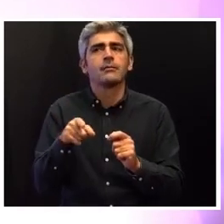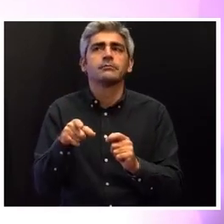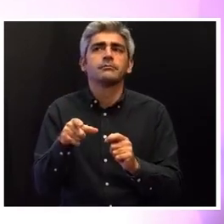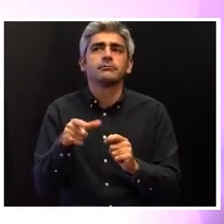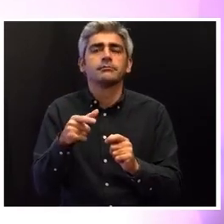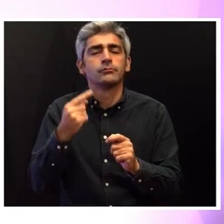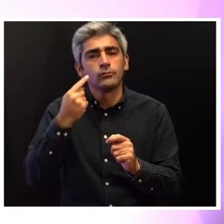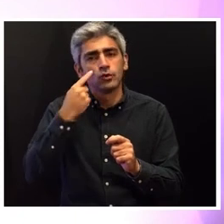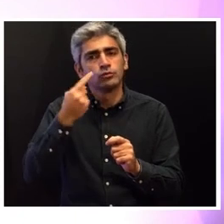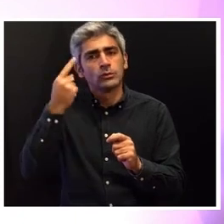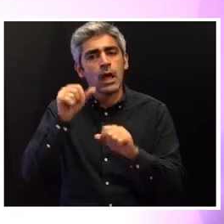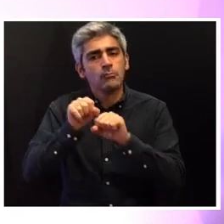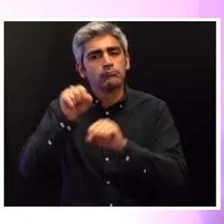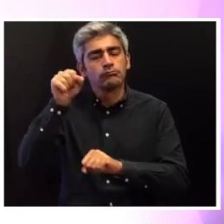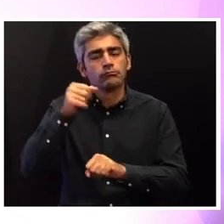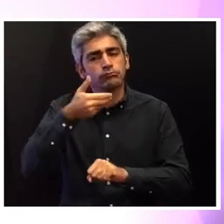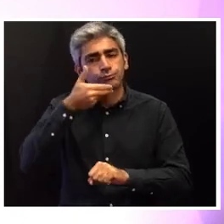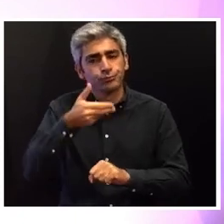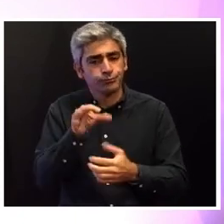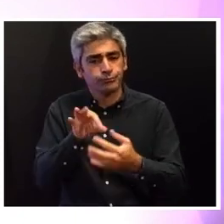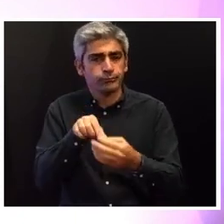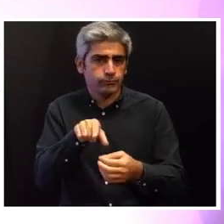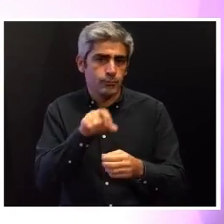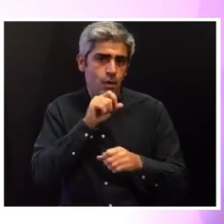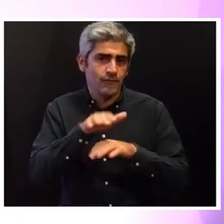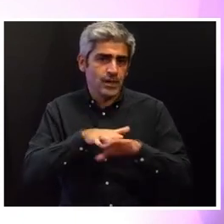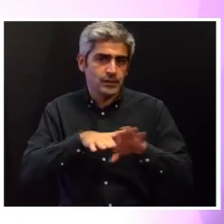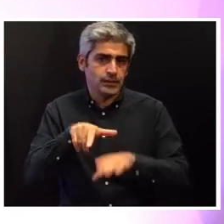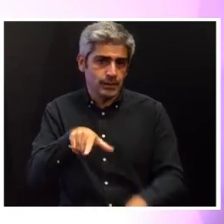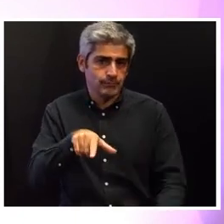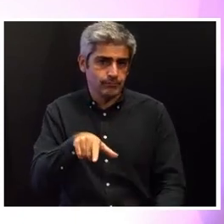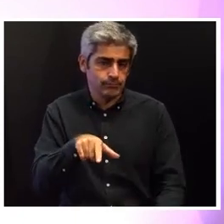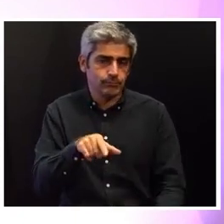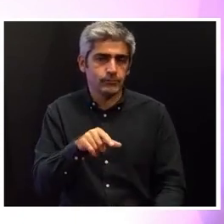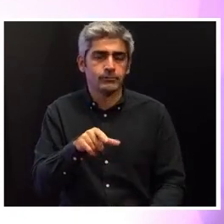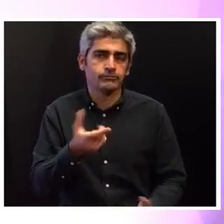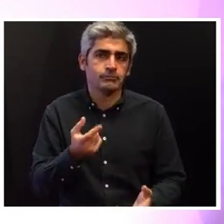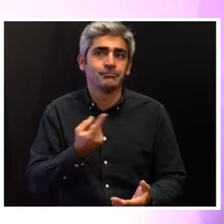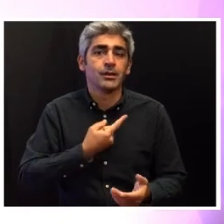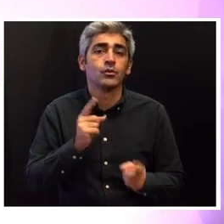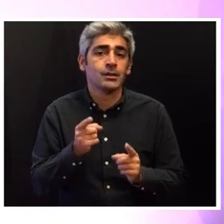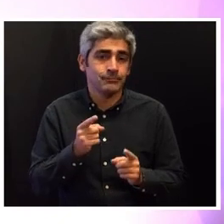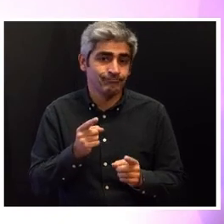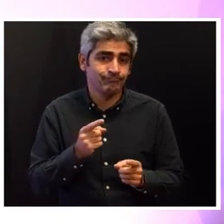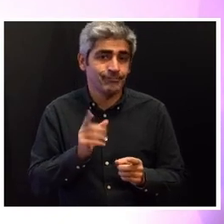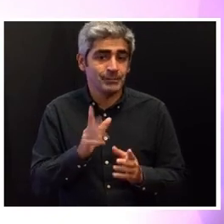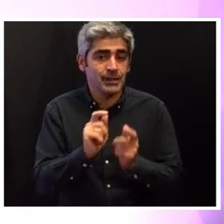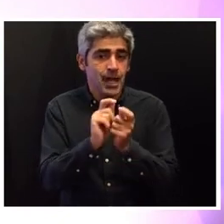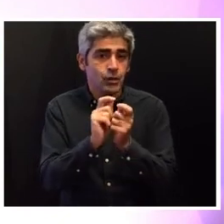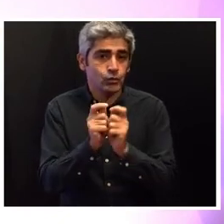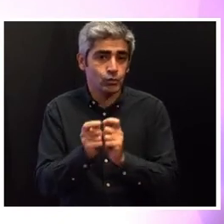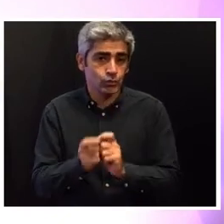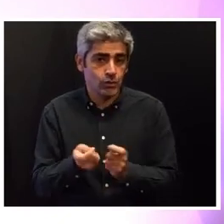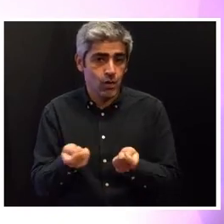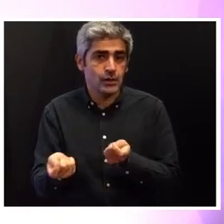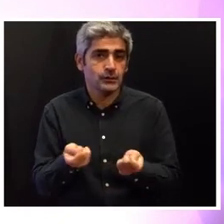especial qualificação para a realizar o que implicaria os necessários ajustes na